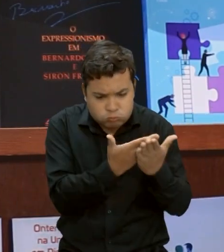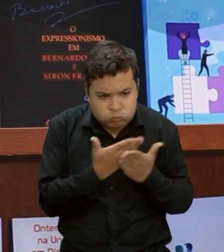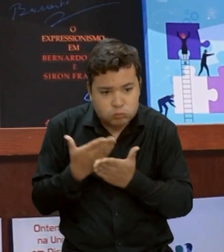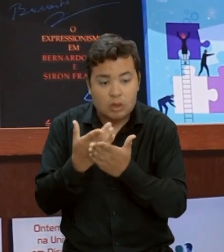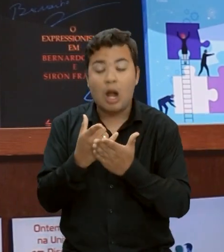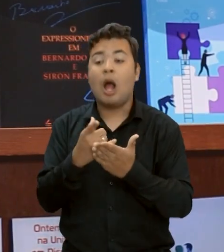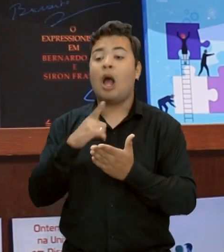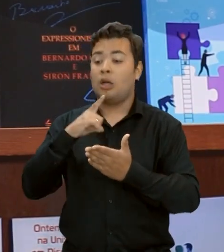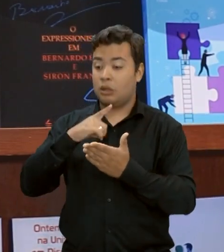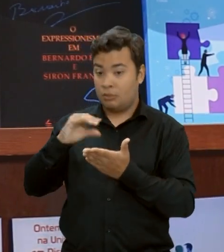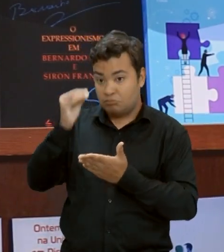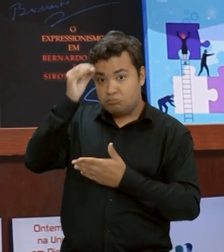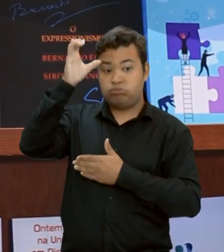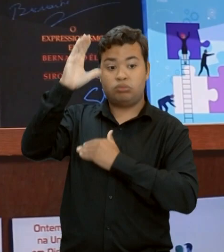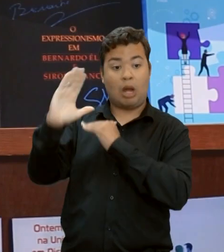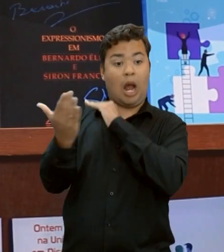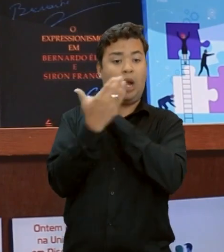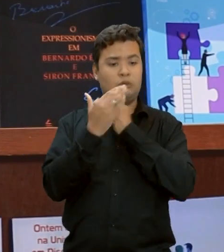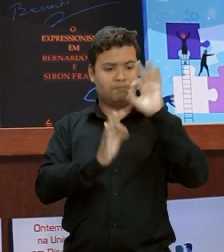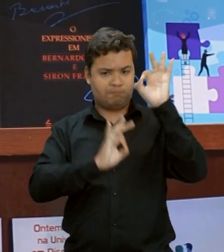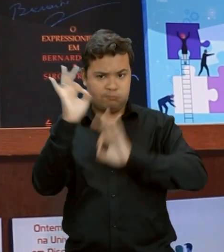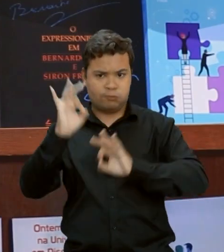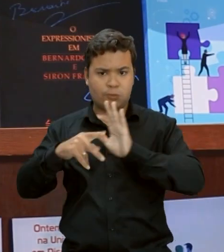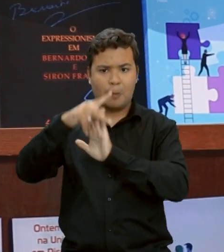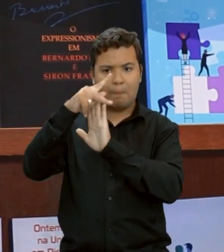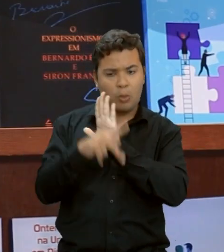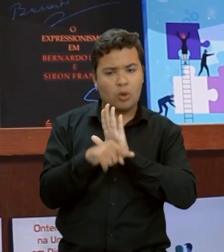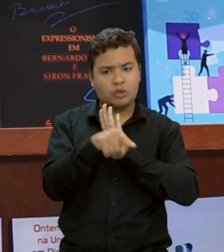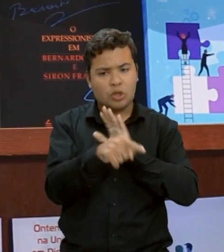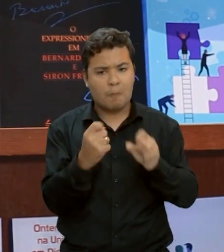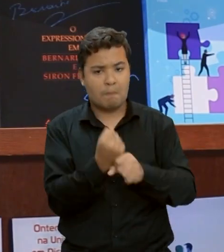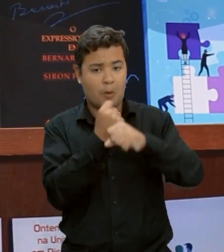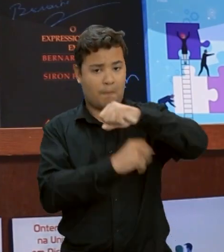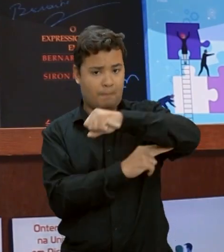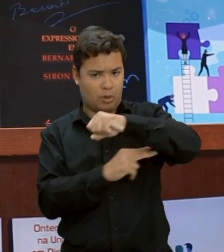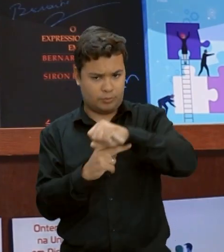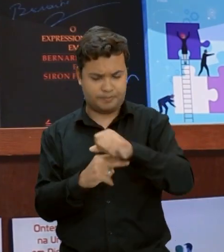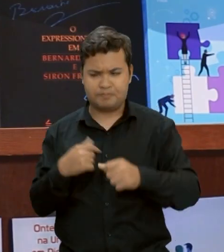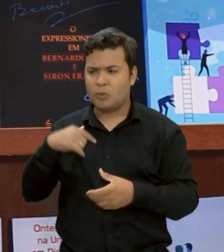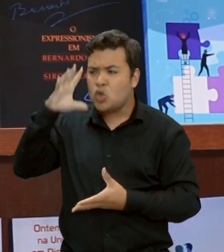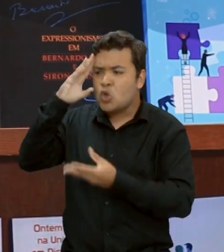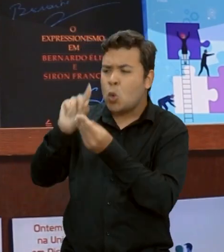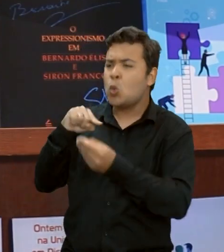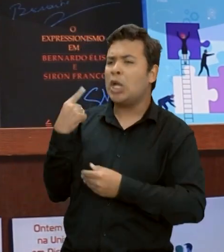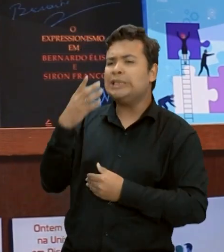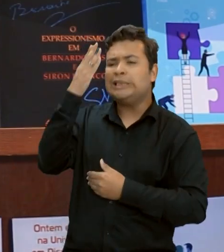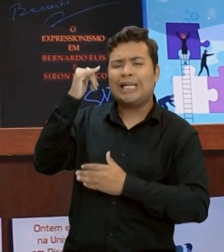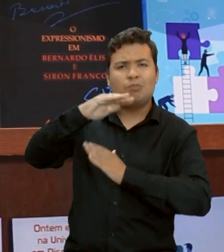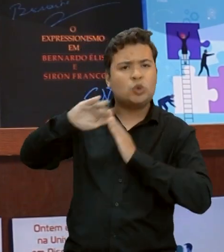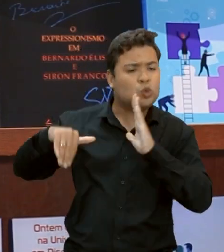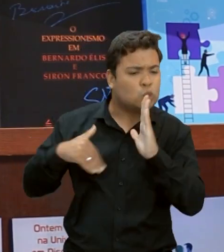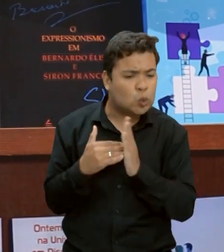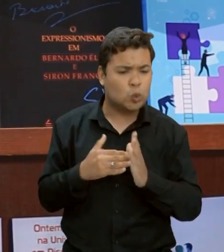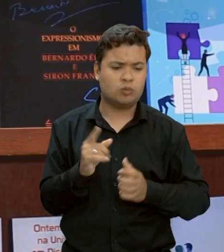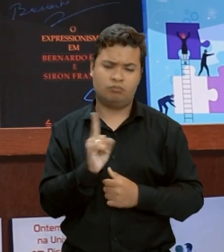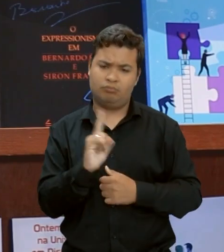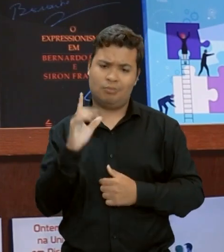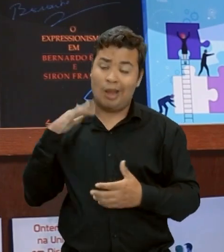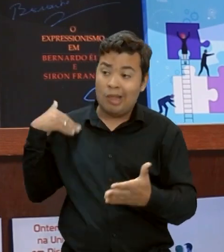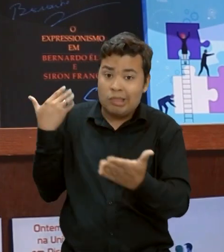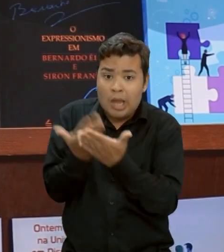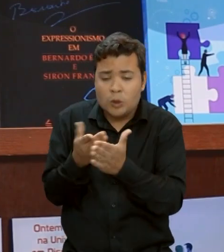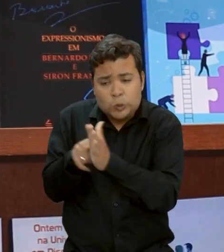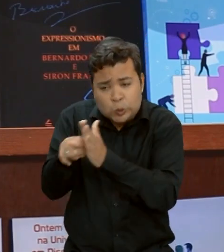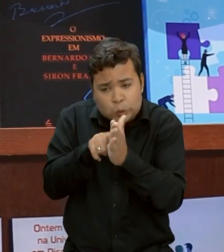dá base hoje para a gente poder fazer esse projeto. Isso significa que nós sabemos tudo? Não. Ainda hoje existem muitas pesquisas, ainda hoje